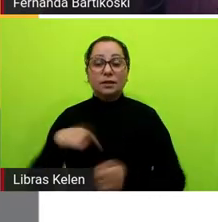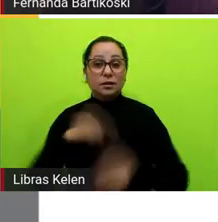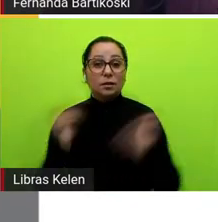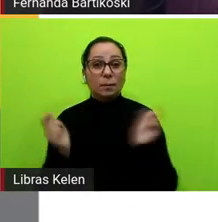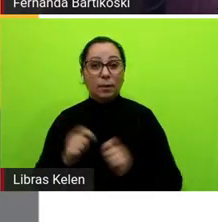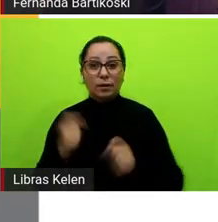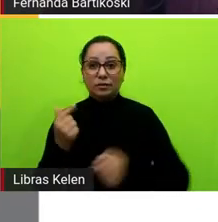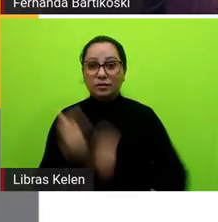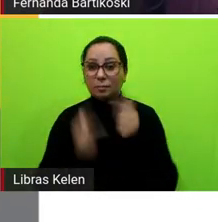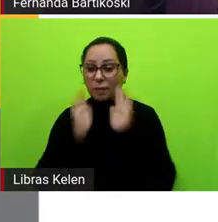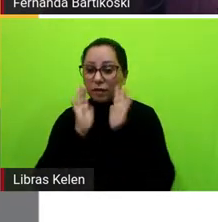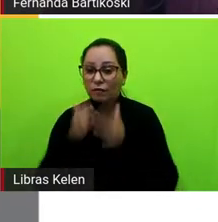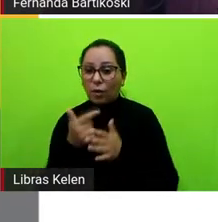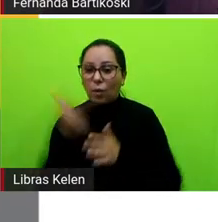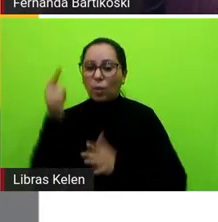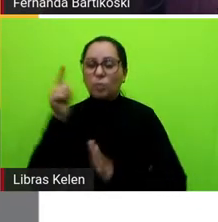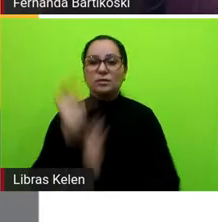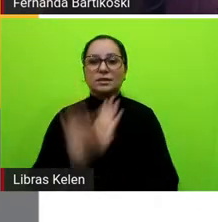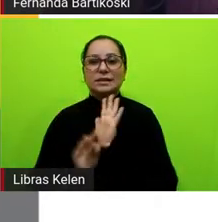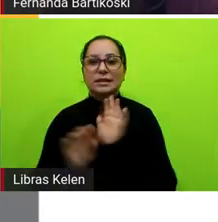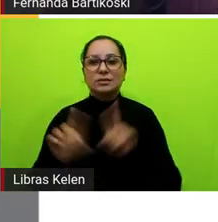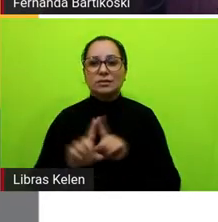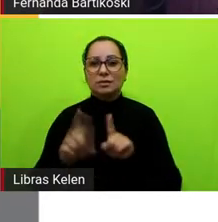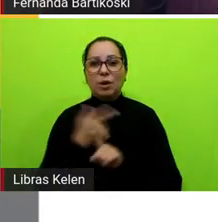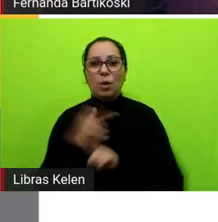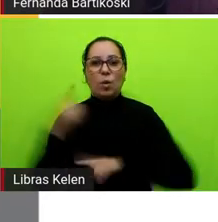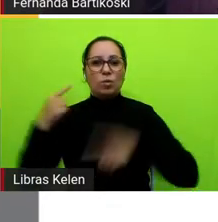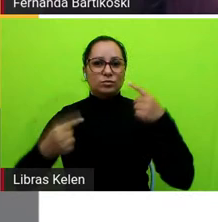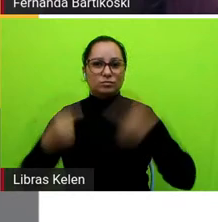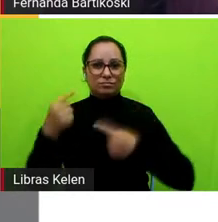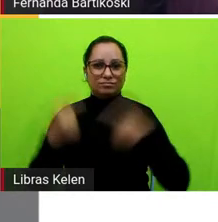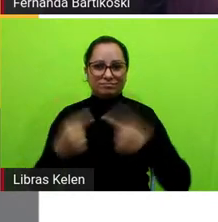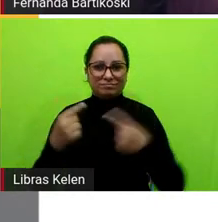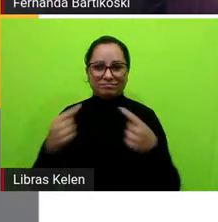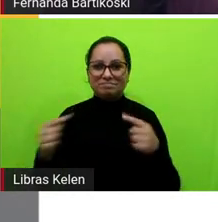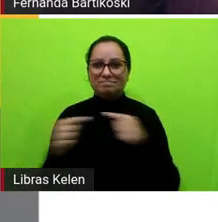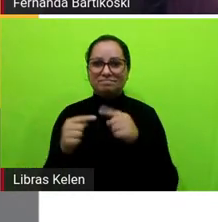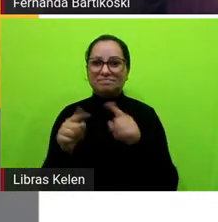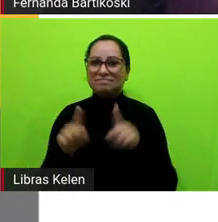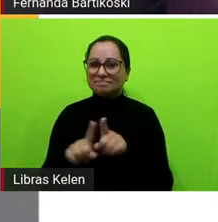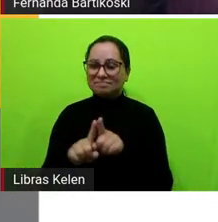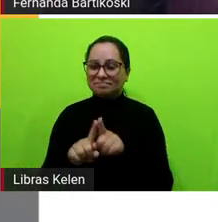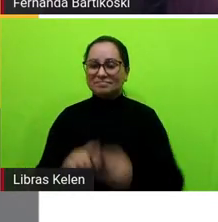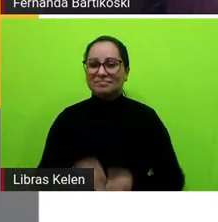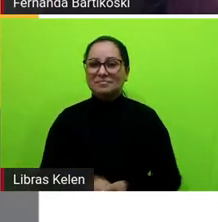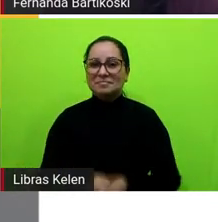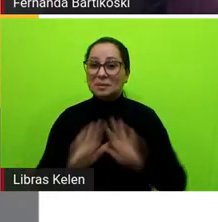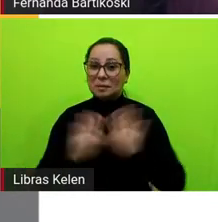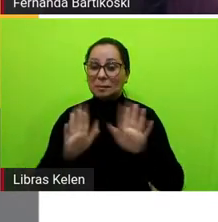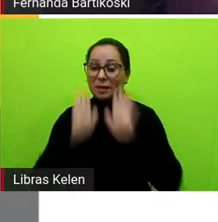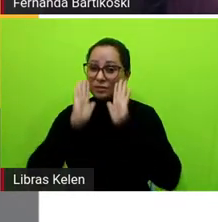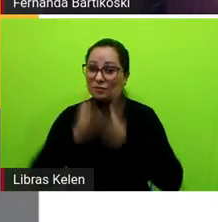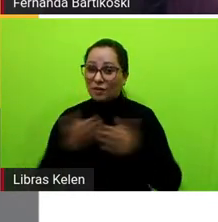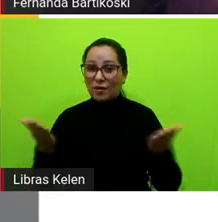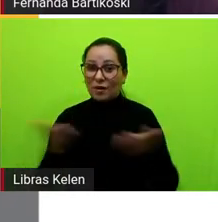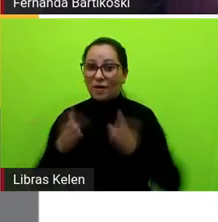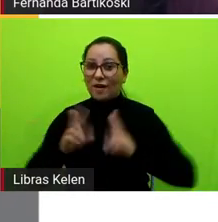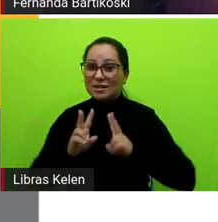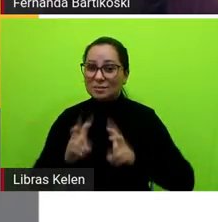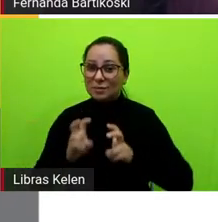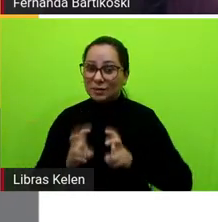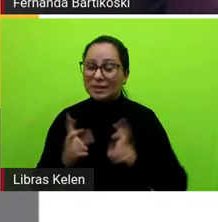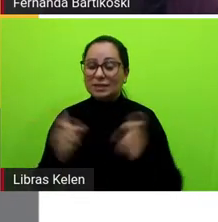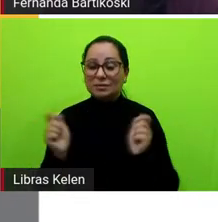outros textos abrir para outras discussões mas aqui a gente está explorando a materialidade